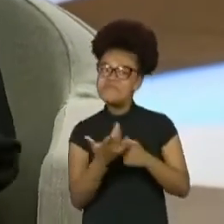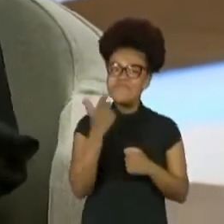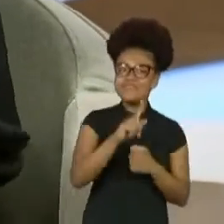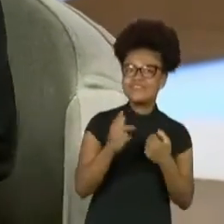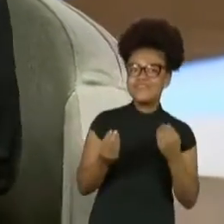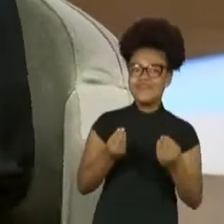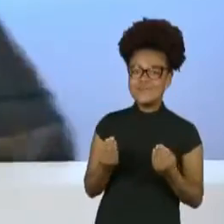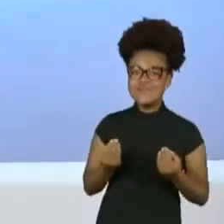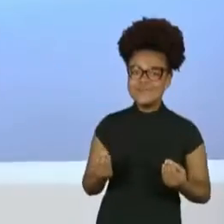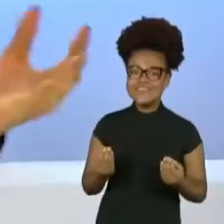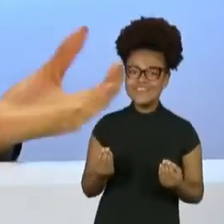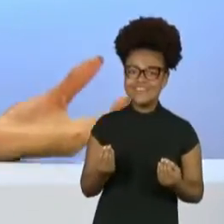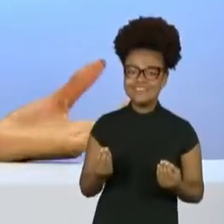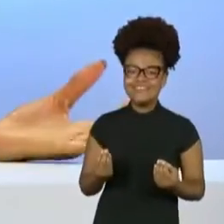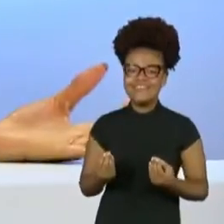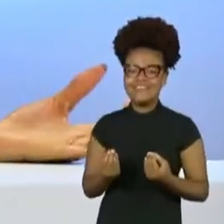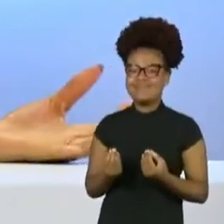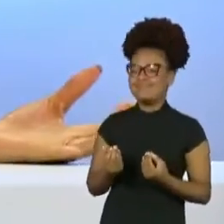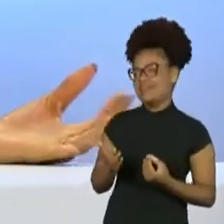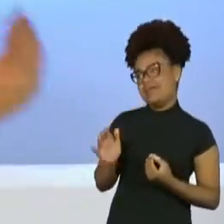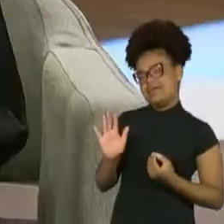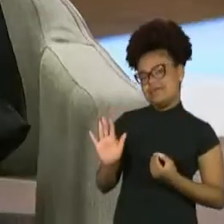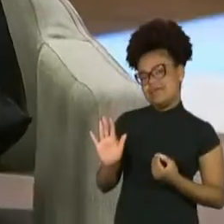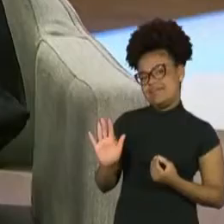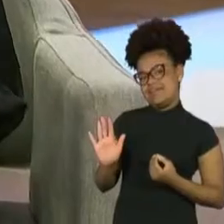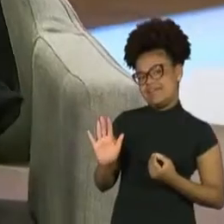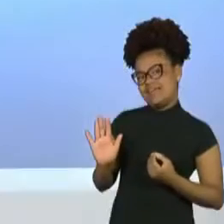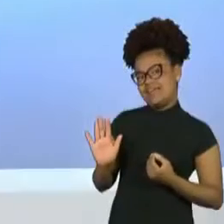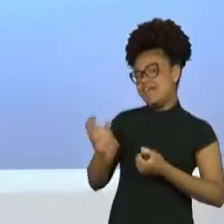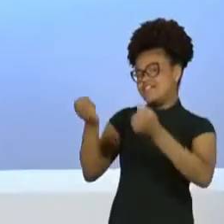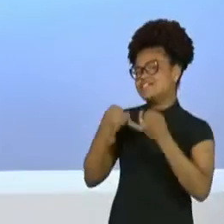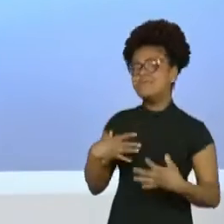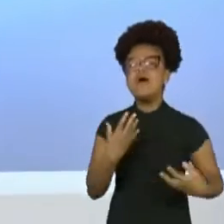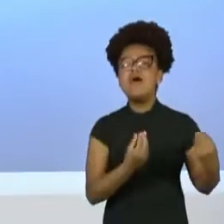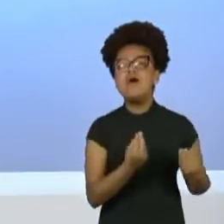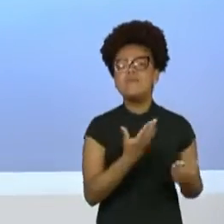Que história é essa? Eu li que tomou namorado na pandemia. Já acabou?